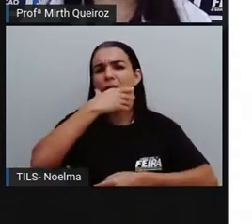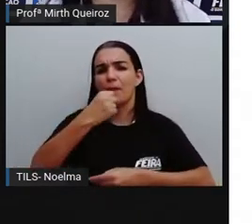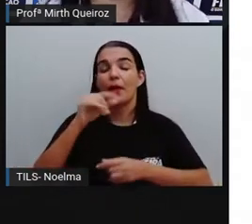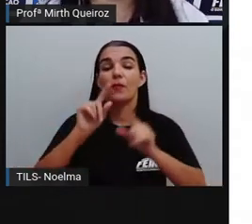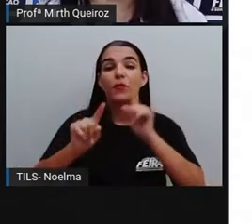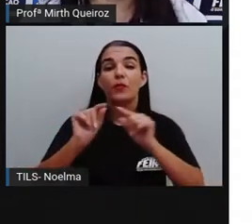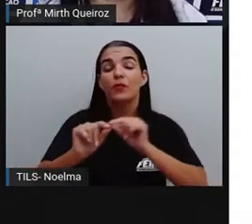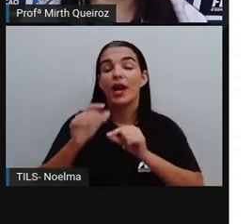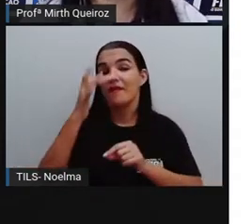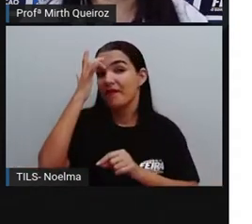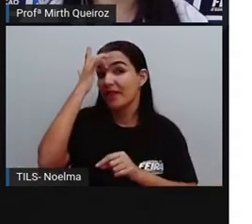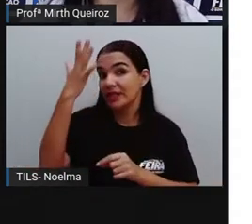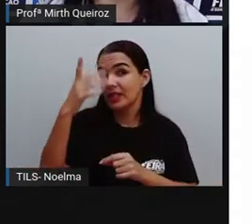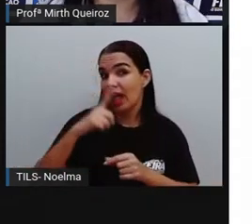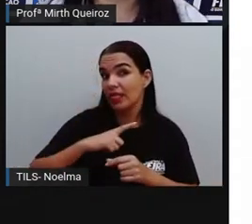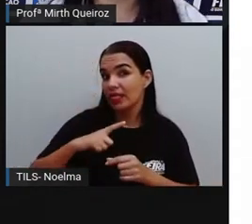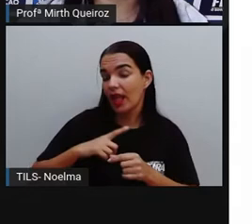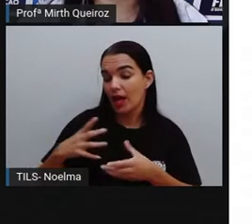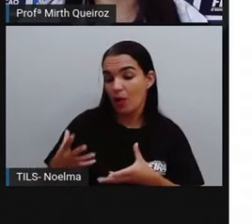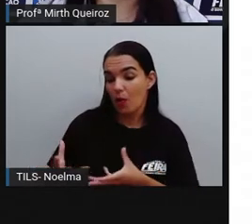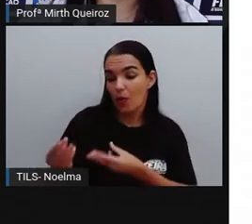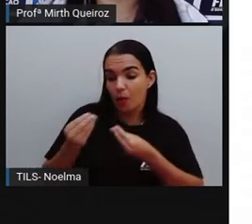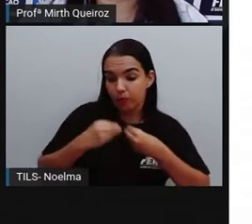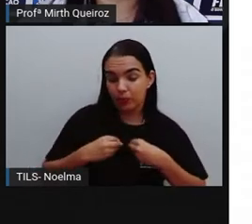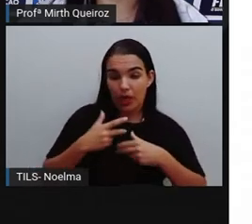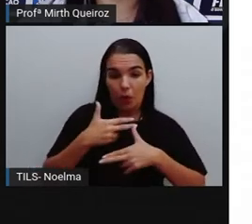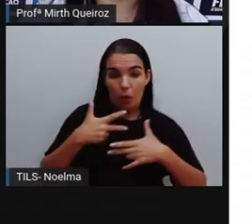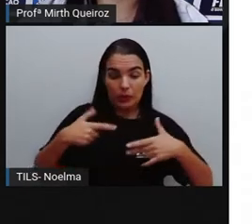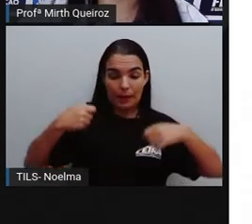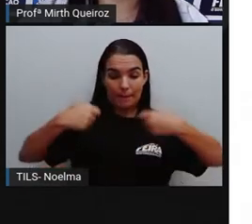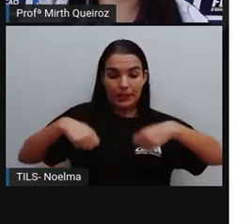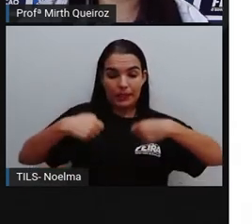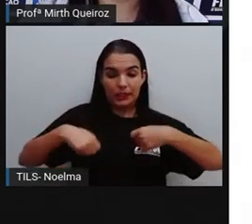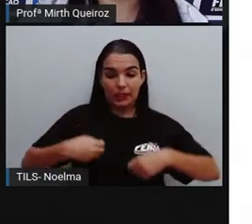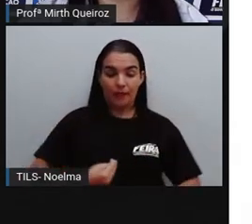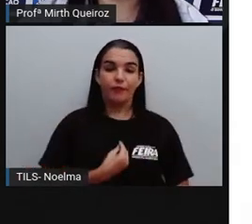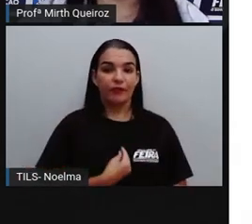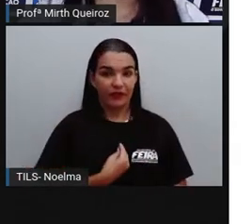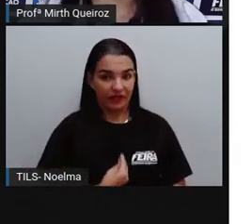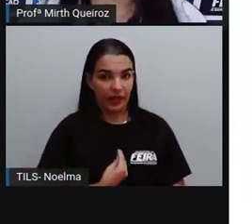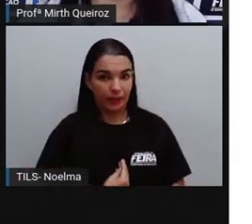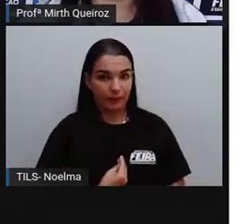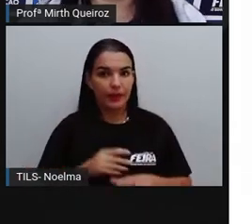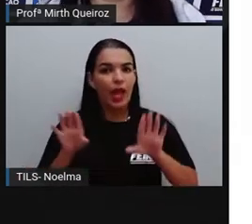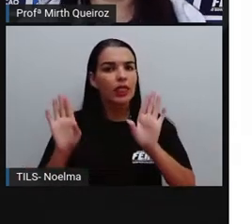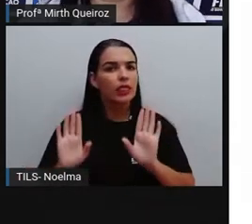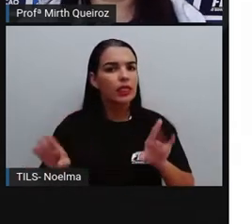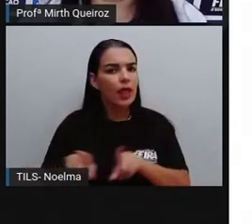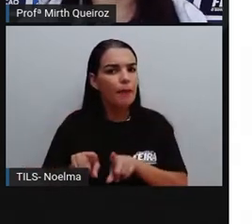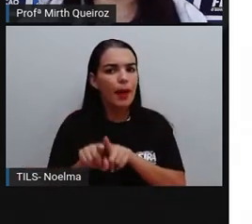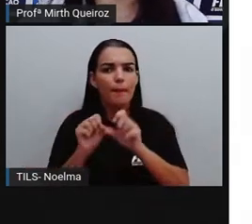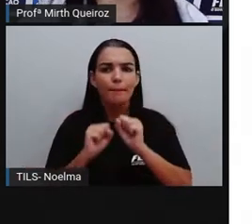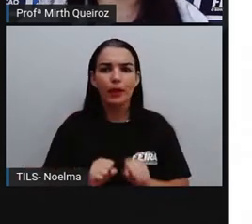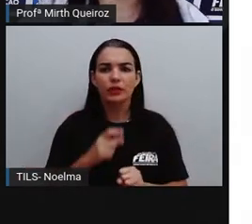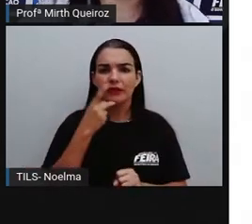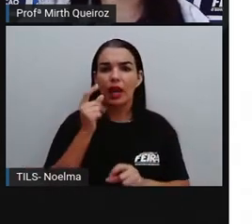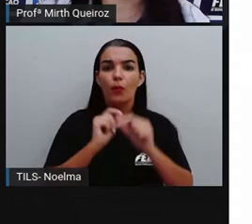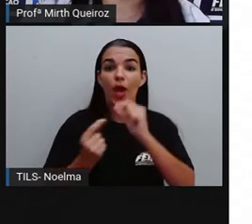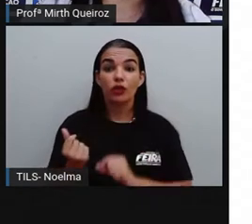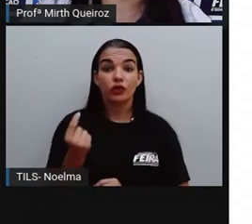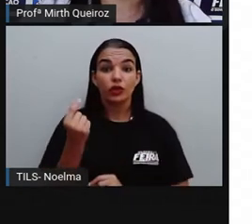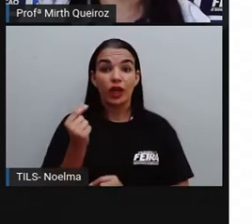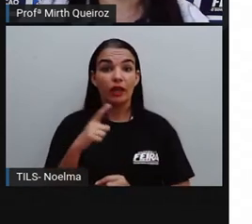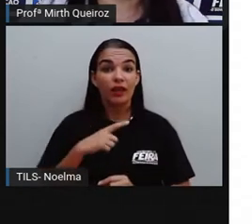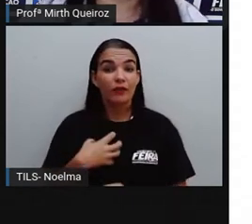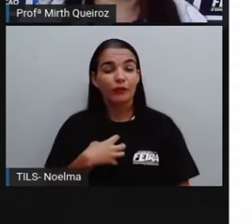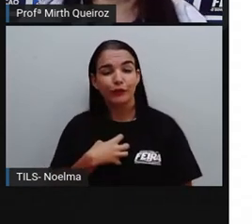a obtenção de coisas necessárias à sobrevivência. Também podemos dizer que o dinheiro foi o